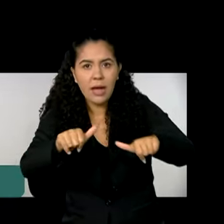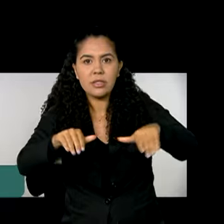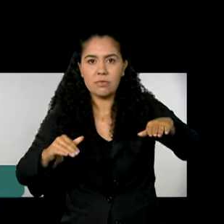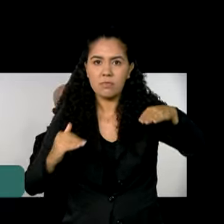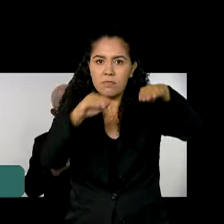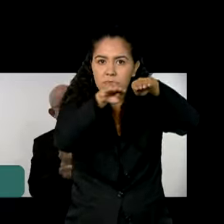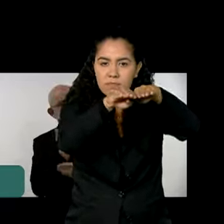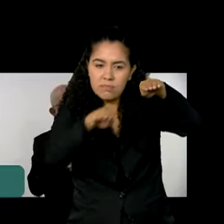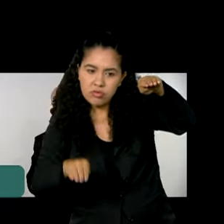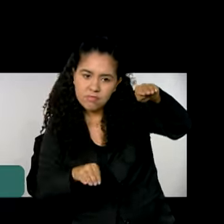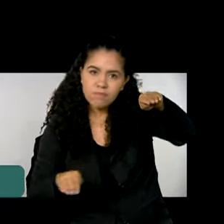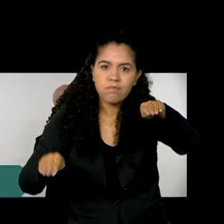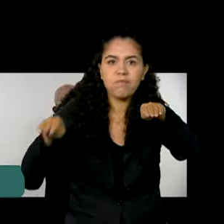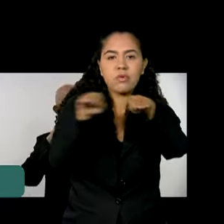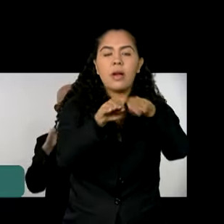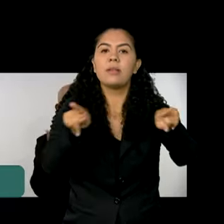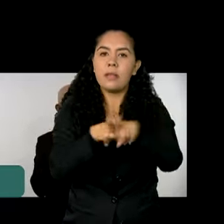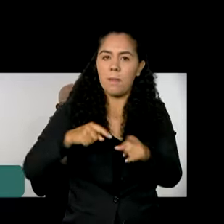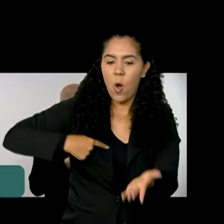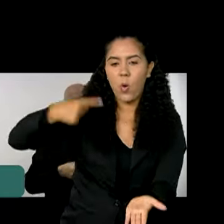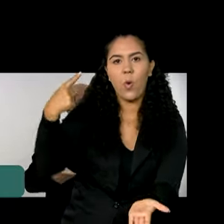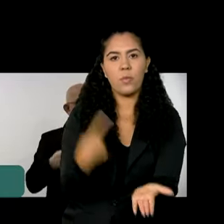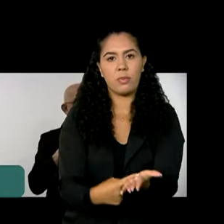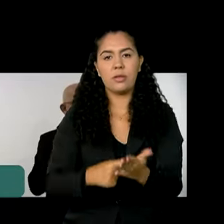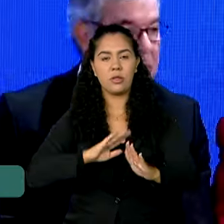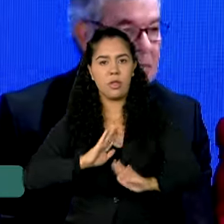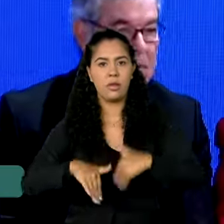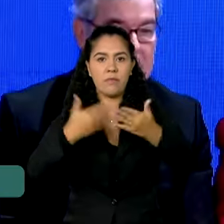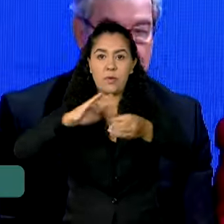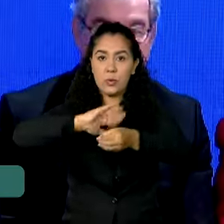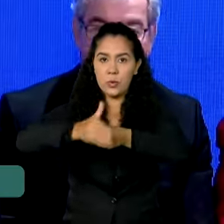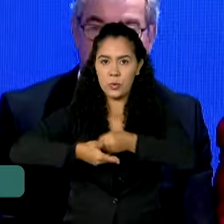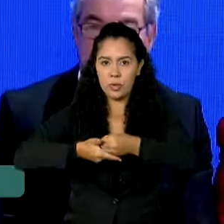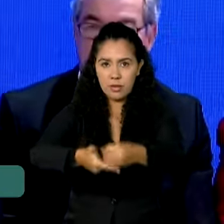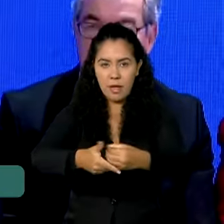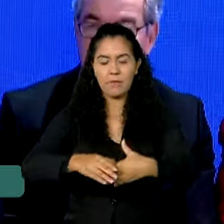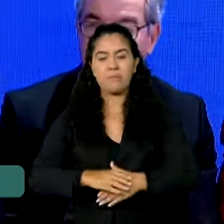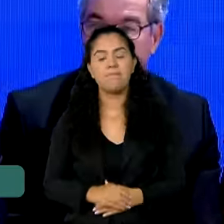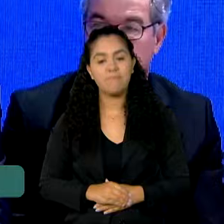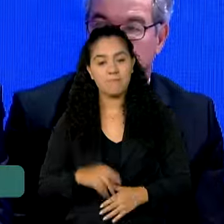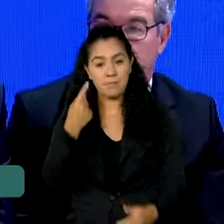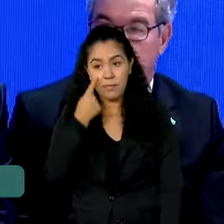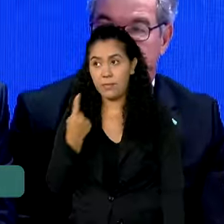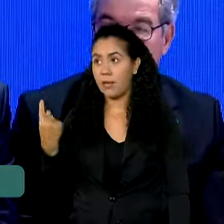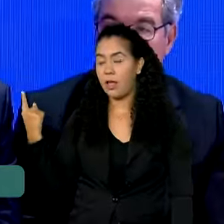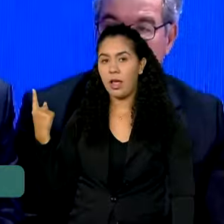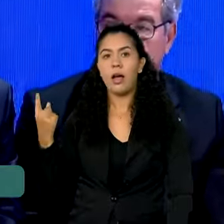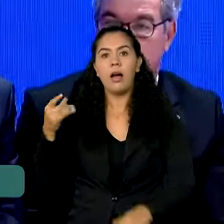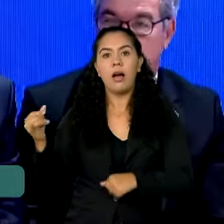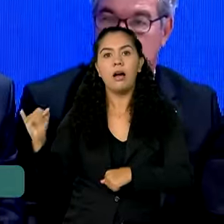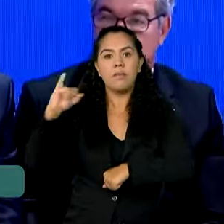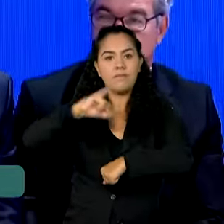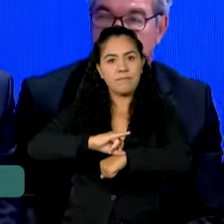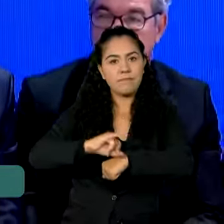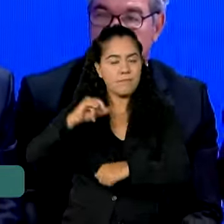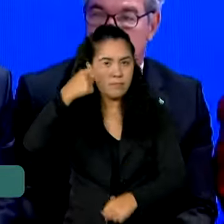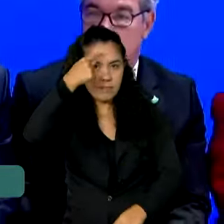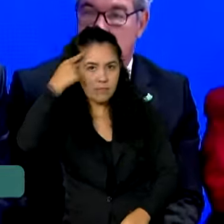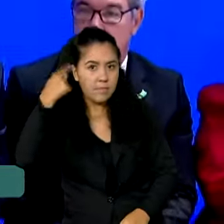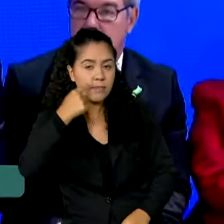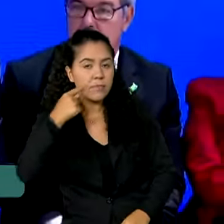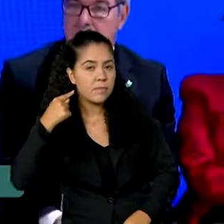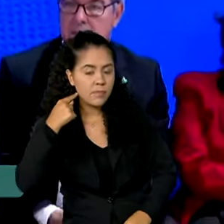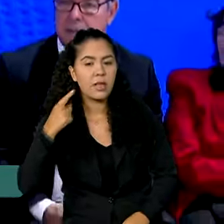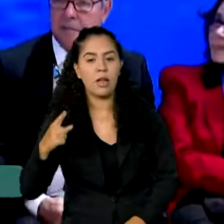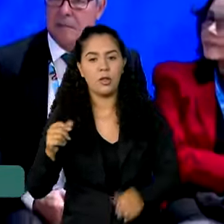comprometimento com o desenvolvimento sustentável. Em Baku, Geraldo Alckmin chefia a delegação brasileira